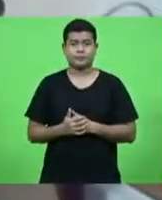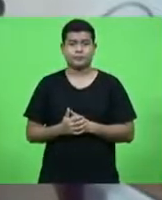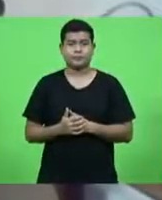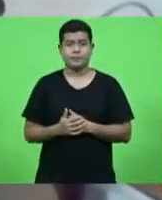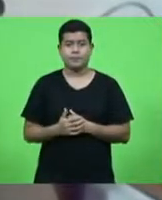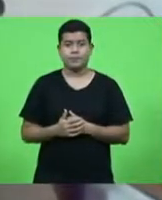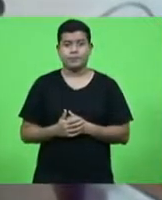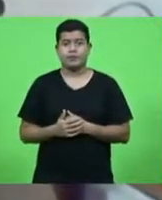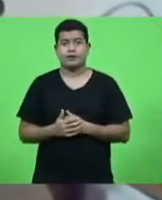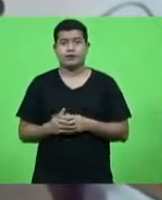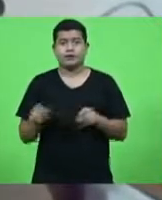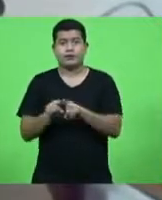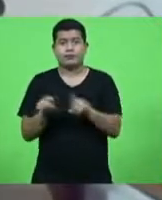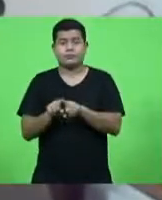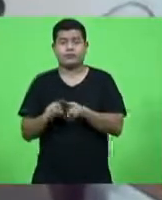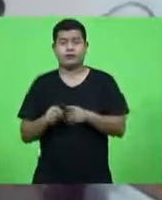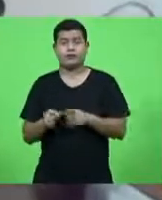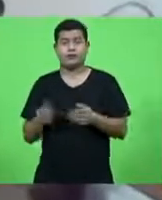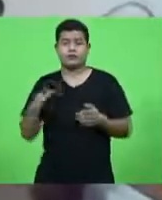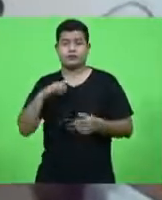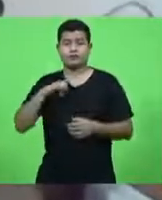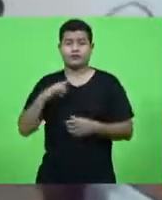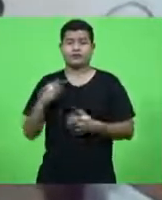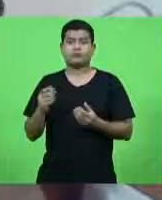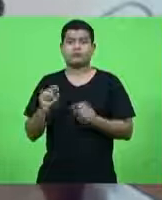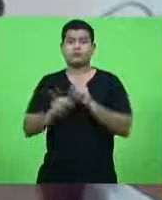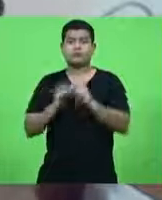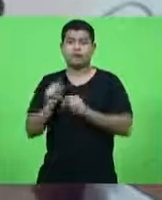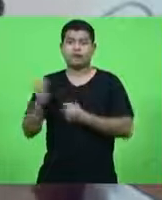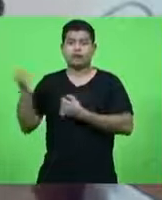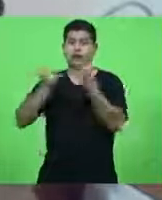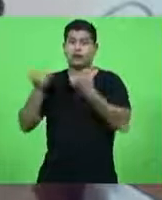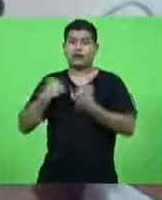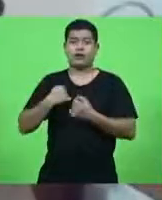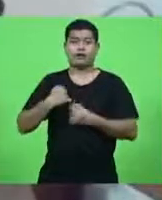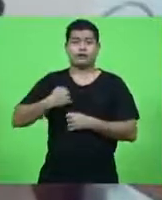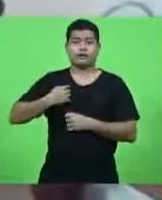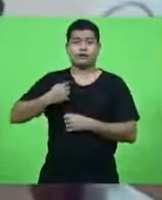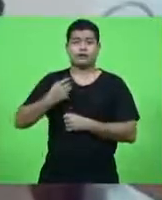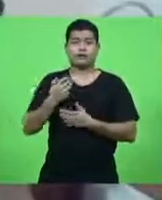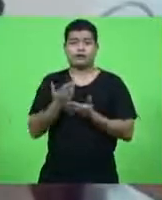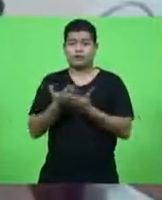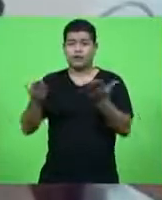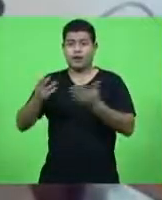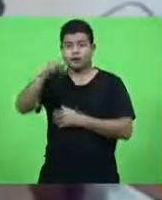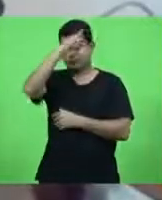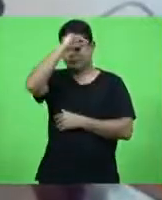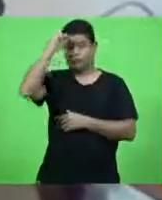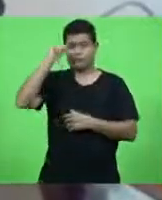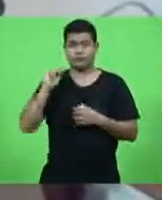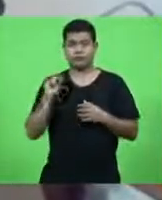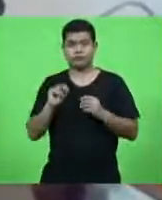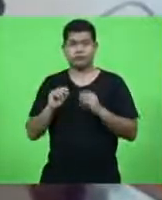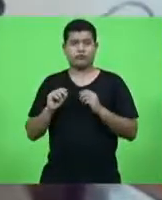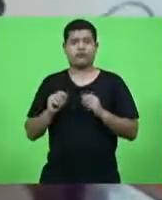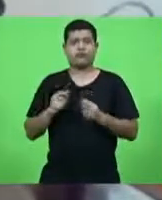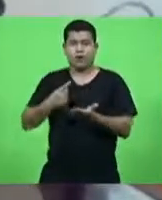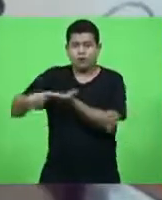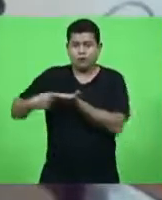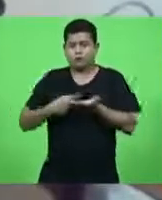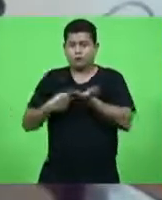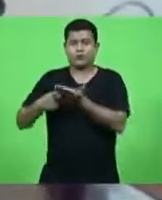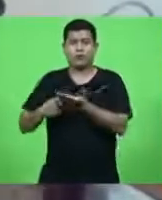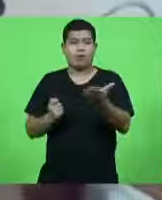de que três prefeitos querem comprar três milhões não que prefeito vão se unir para comprar três milhões de